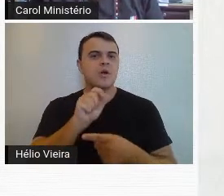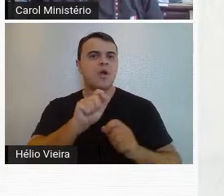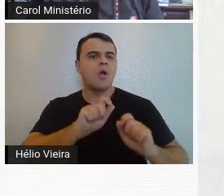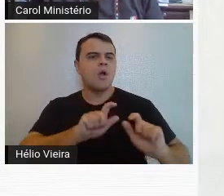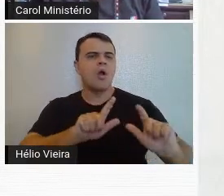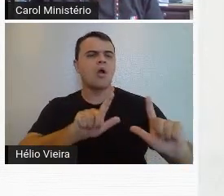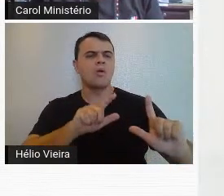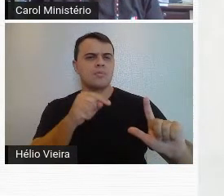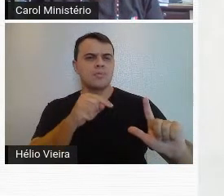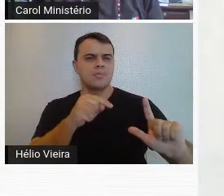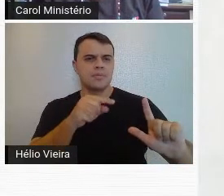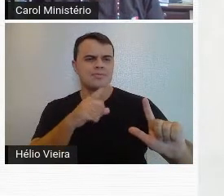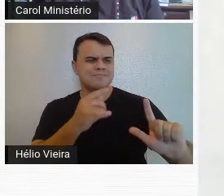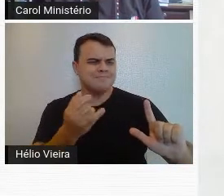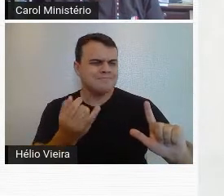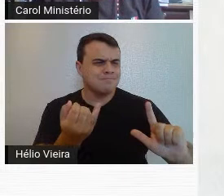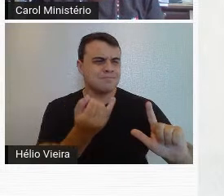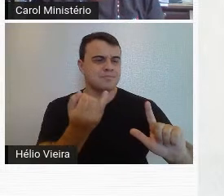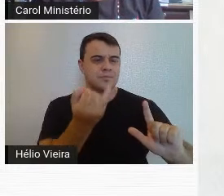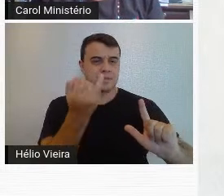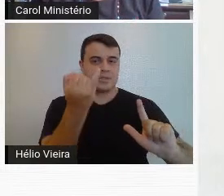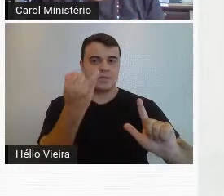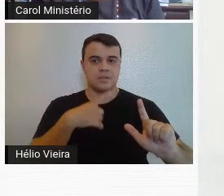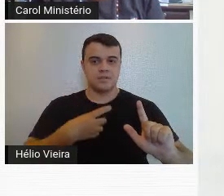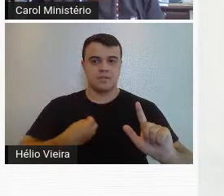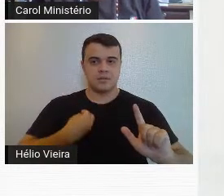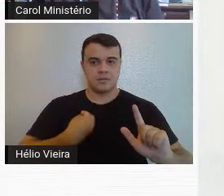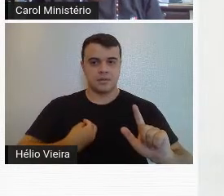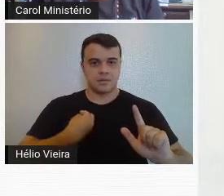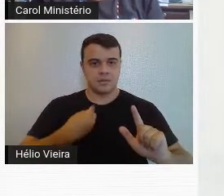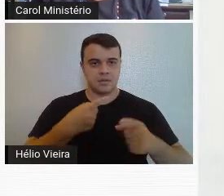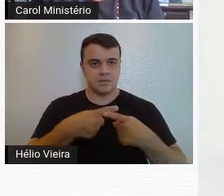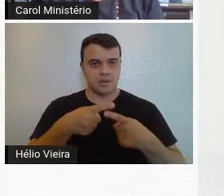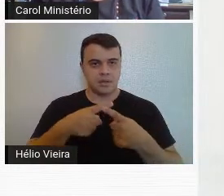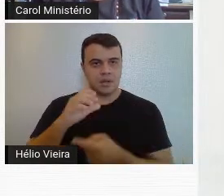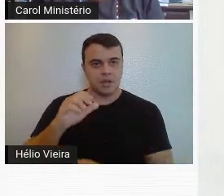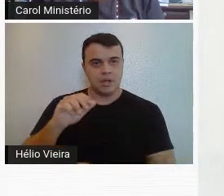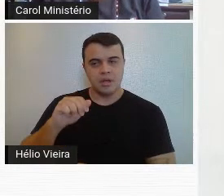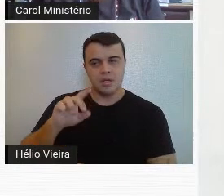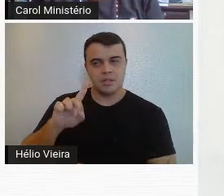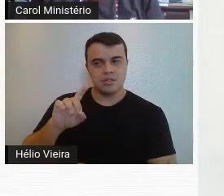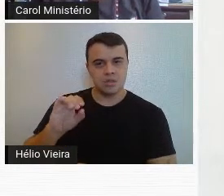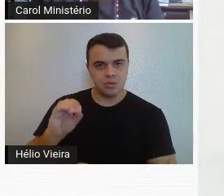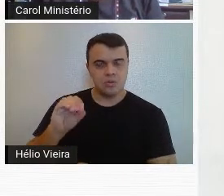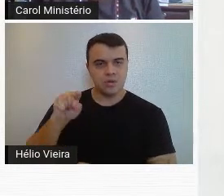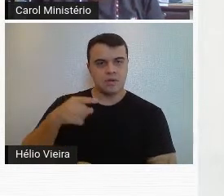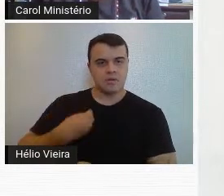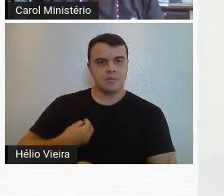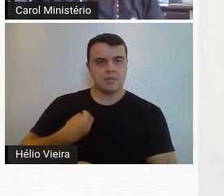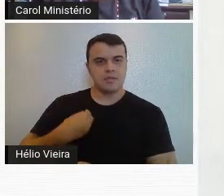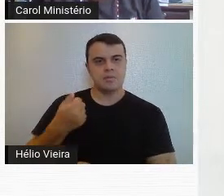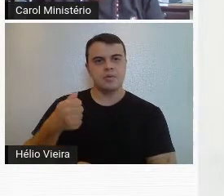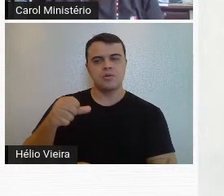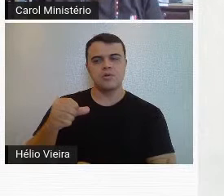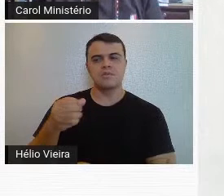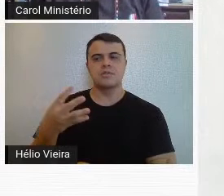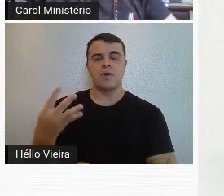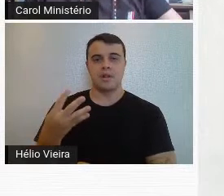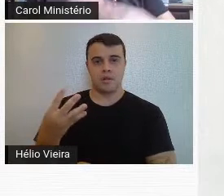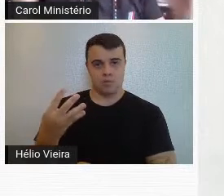emblemática, que esteve presente, a Educando do Portinari, que esteve presente na exposição de 1944,